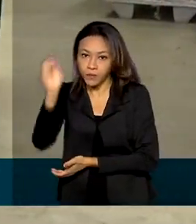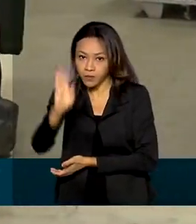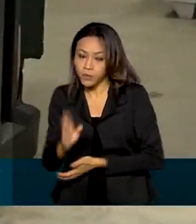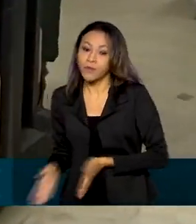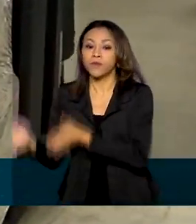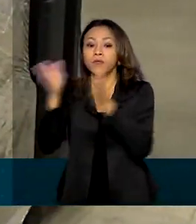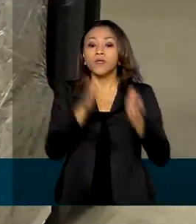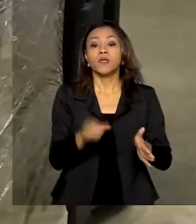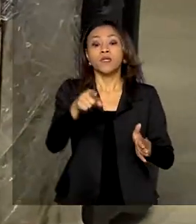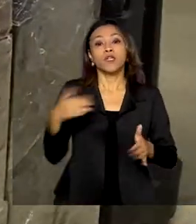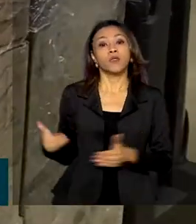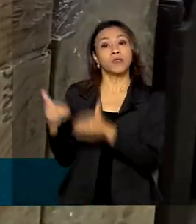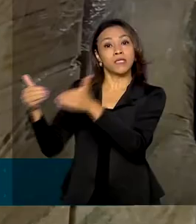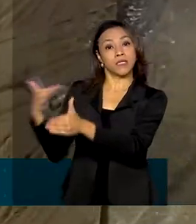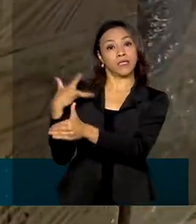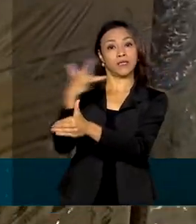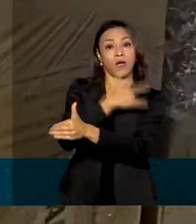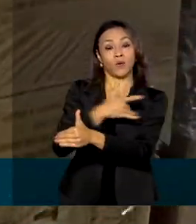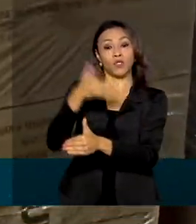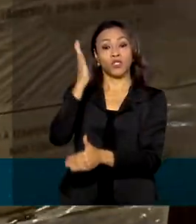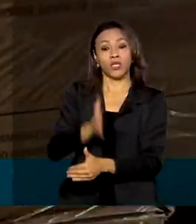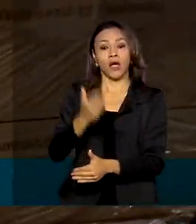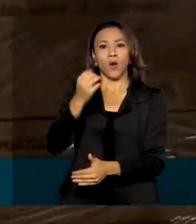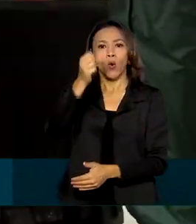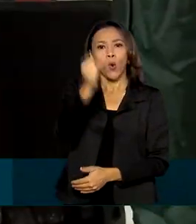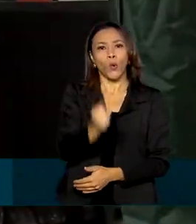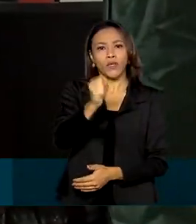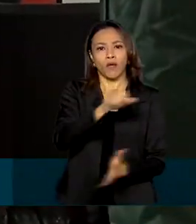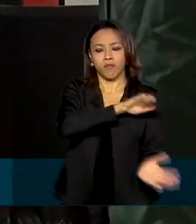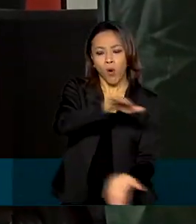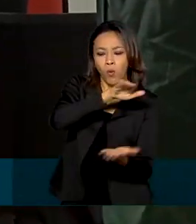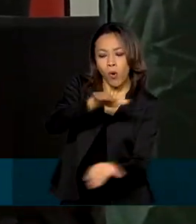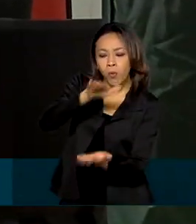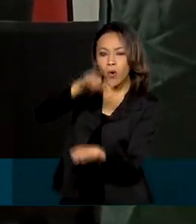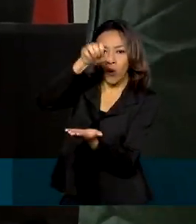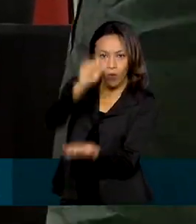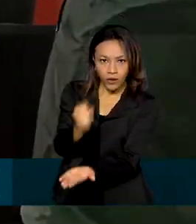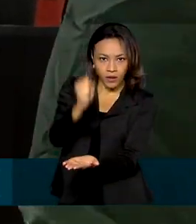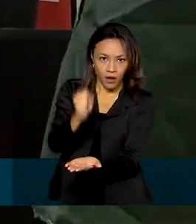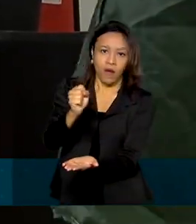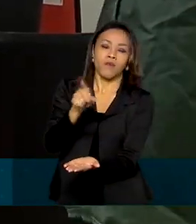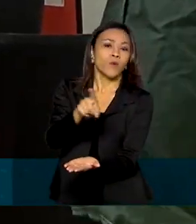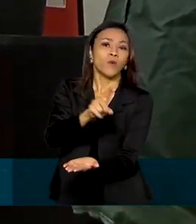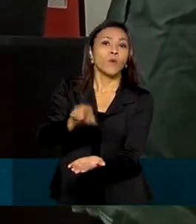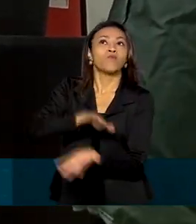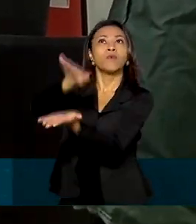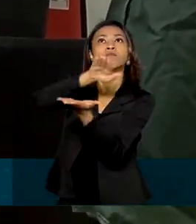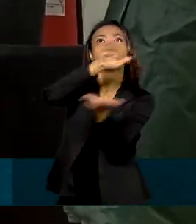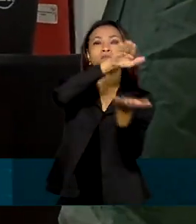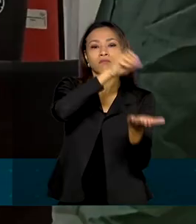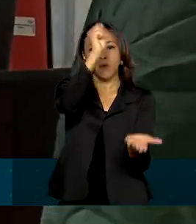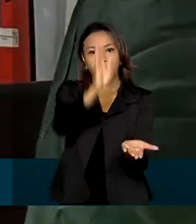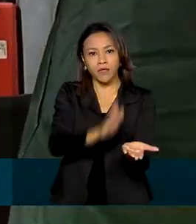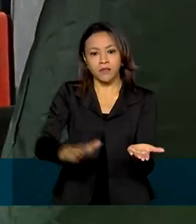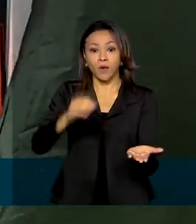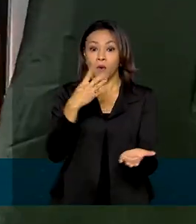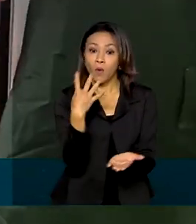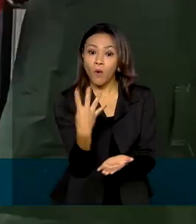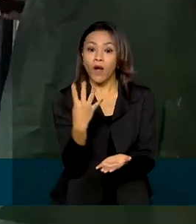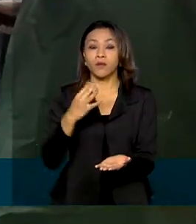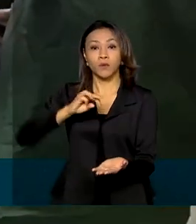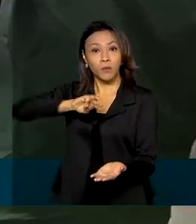começou a enviar o oitavo lote da Coronavac produzida pelo Instituto Butantan para todo o país. São 4